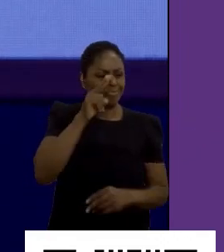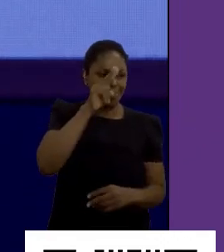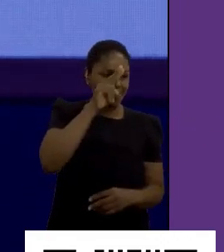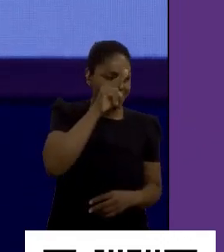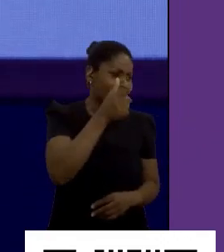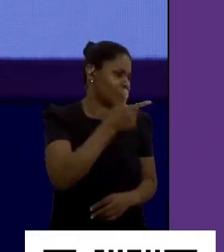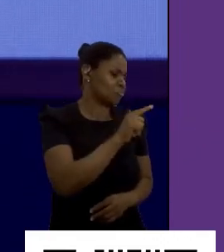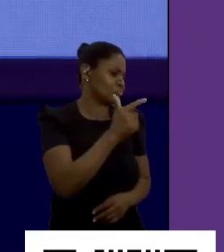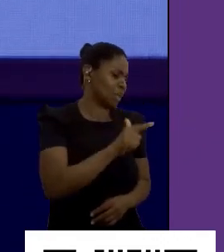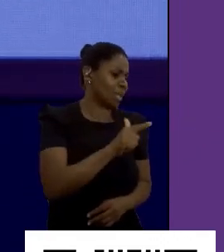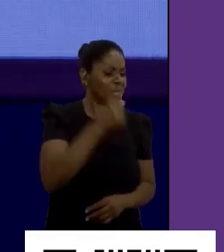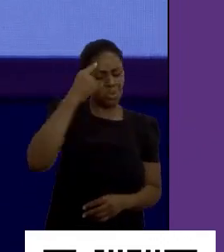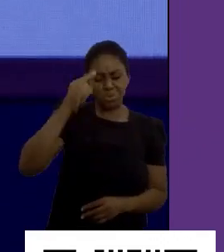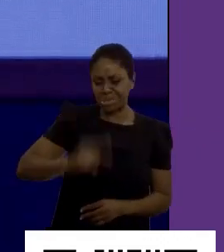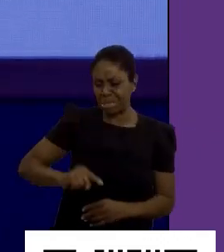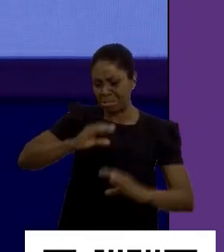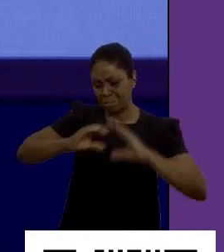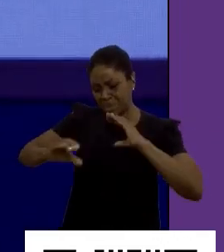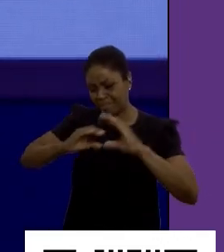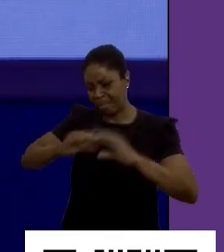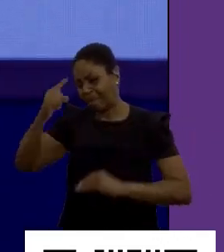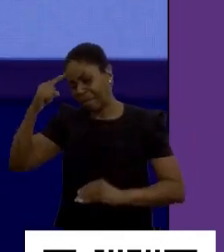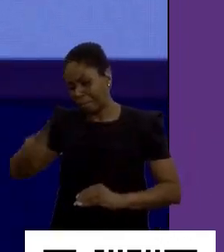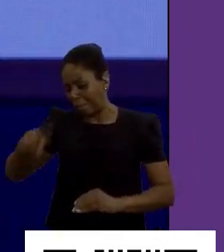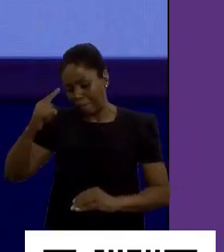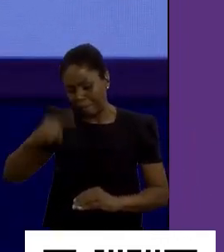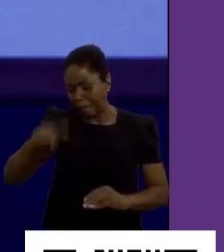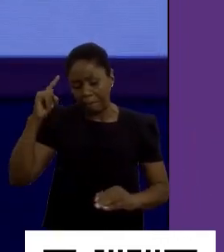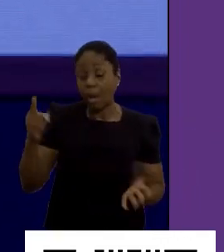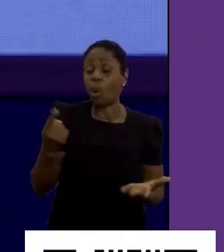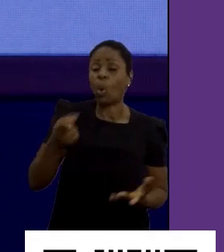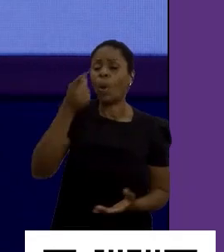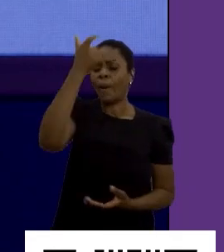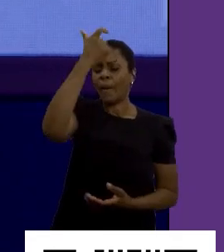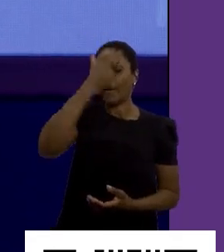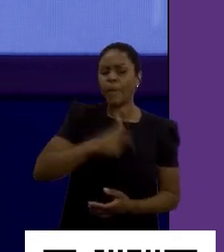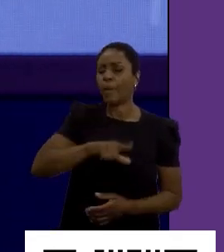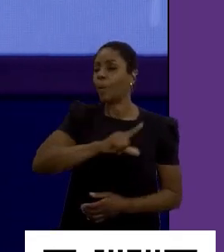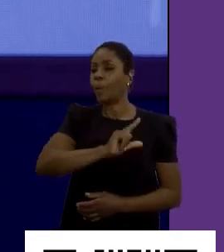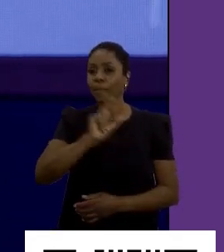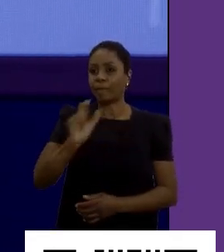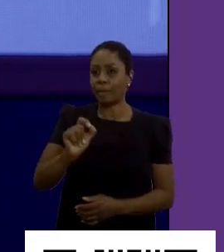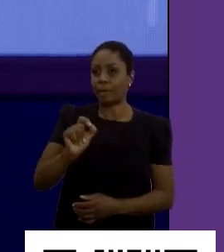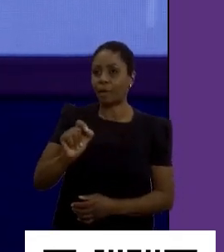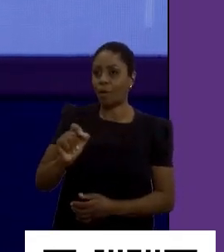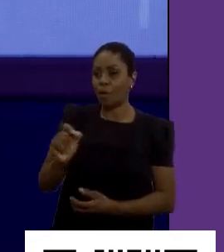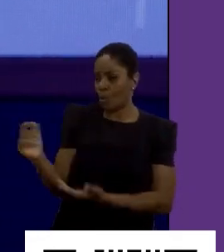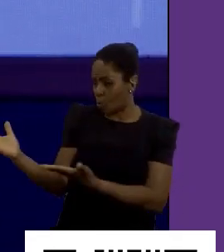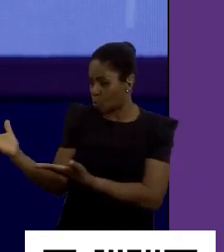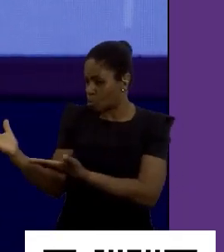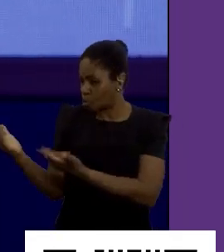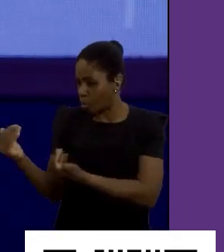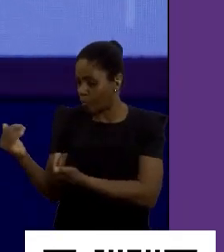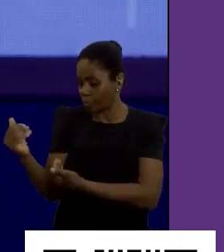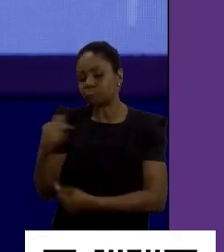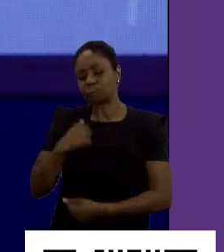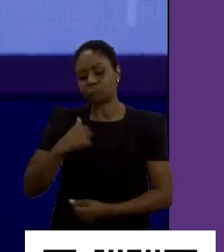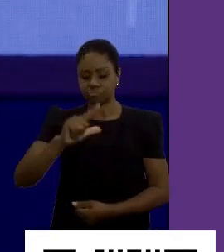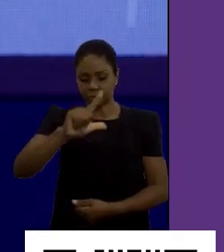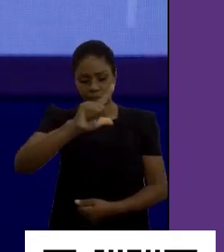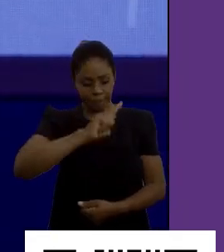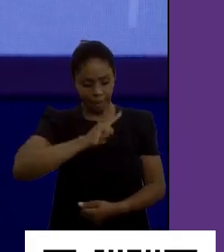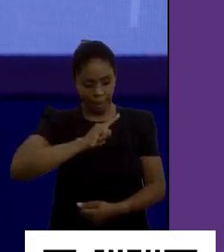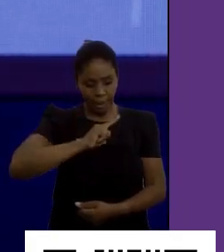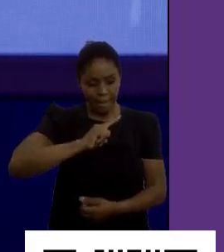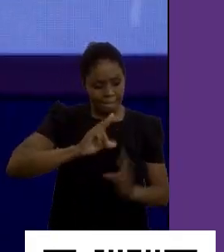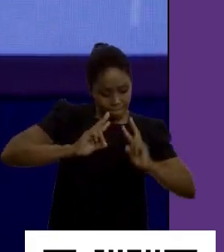tenho, né? Eu não sou comunicativo, eu não sou isso, eu não sou aquilo. Mas o que eu sou? O jovem tem que olhar o que traz de força. Então, reconheça